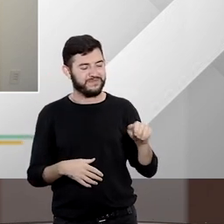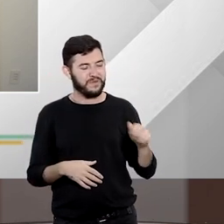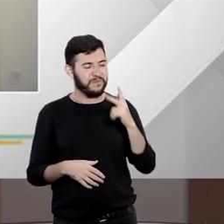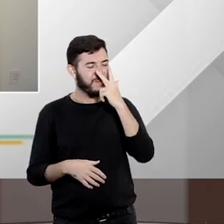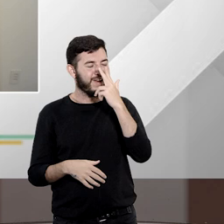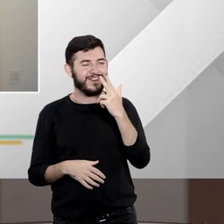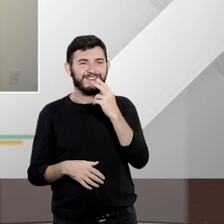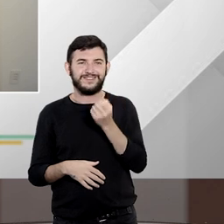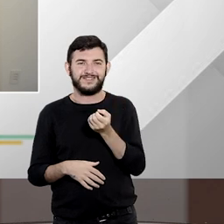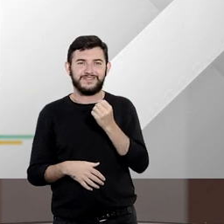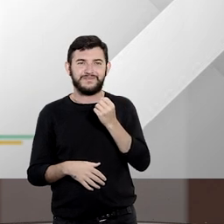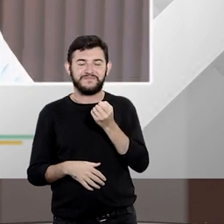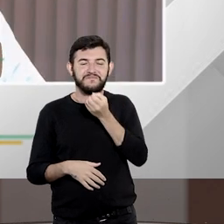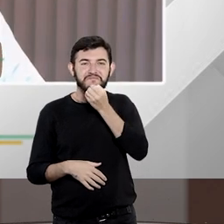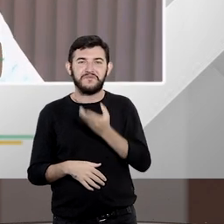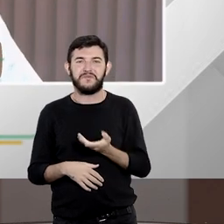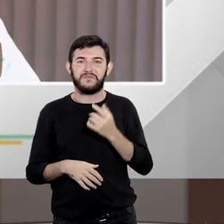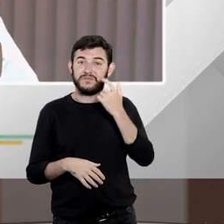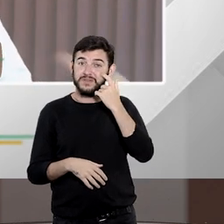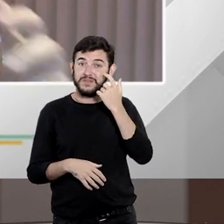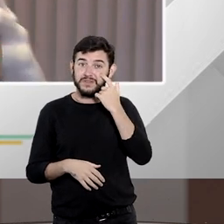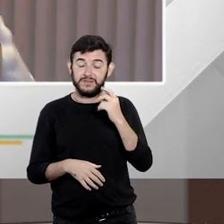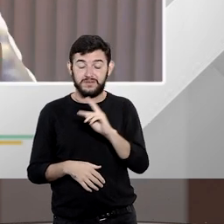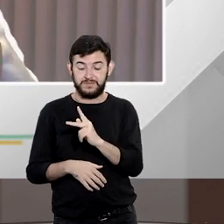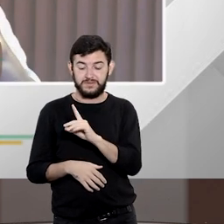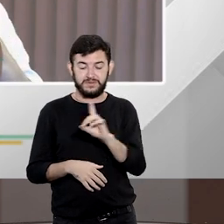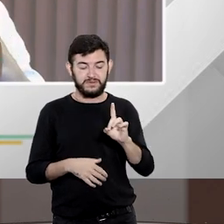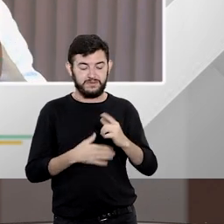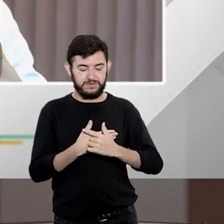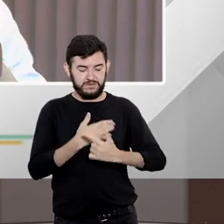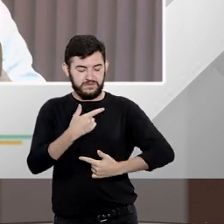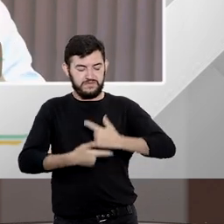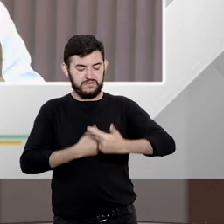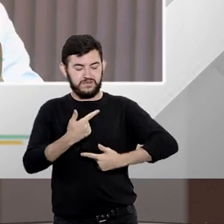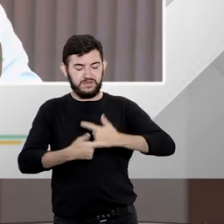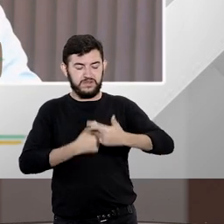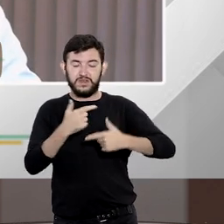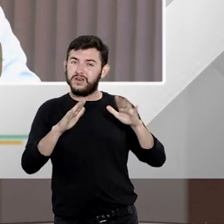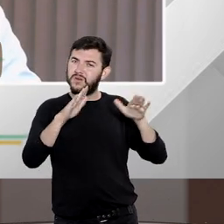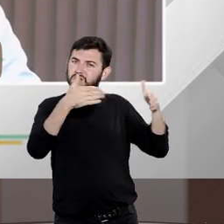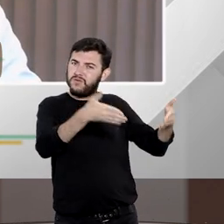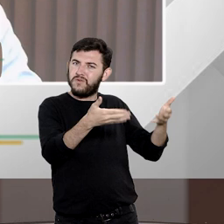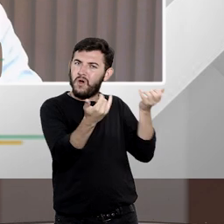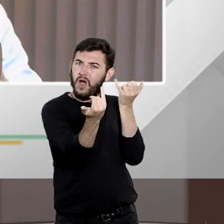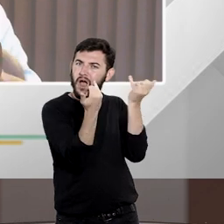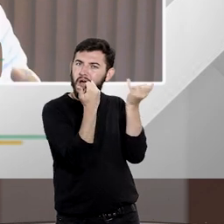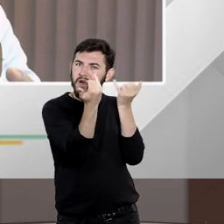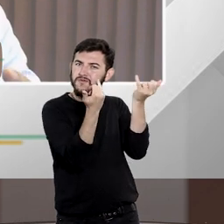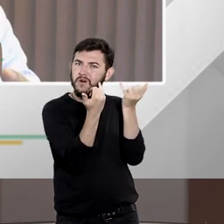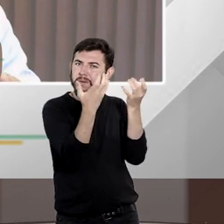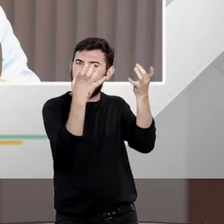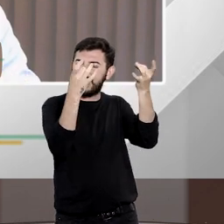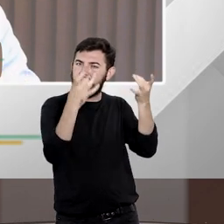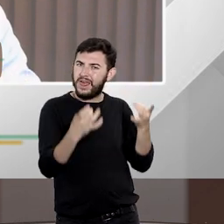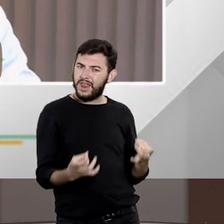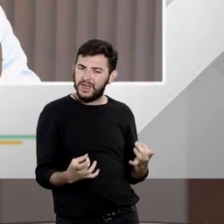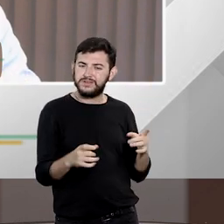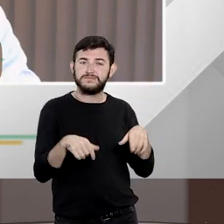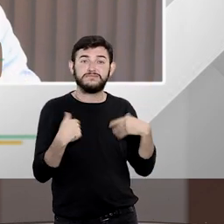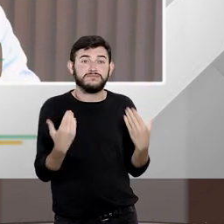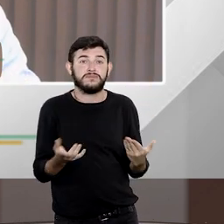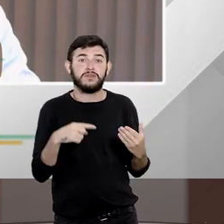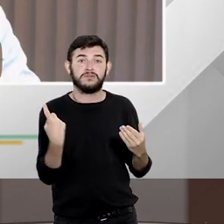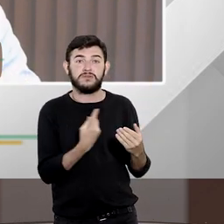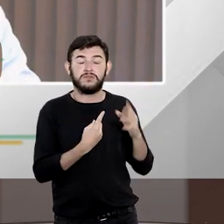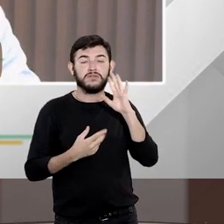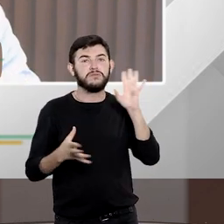como o habeas data ele tem essa função dirigida à informação ele fica com